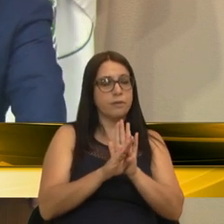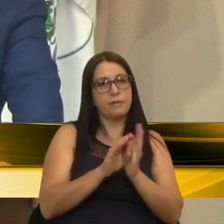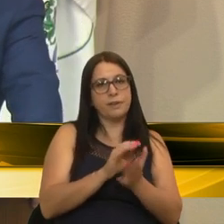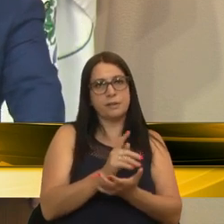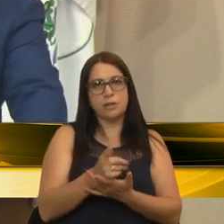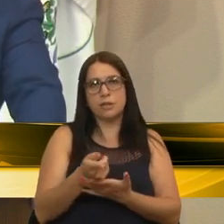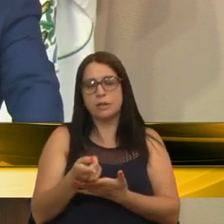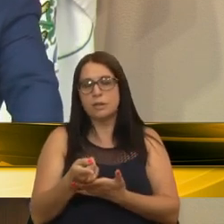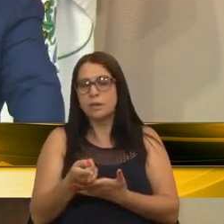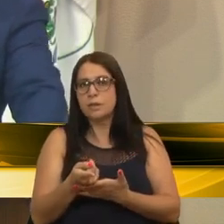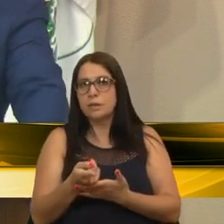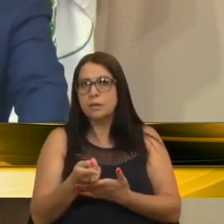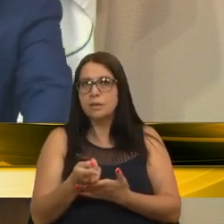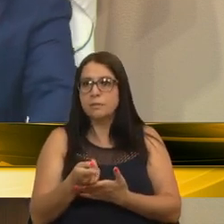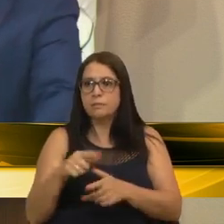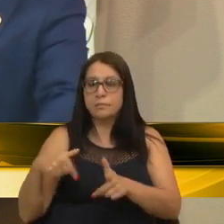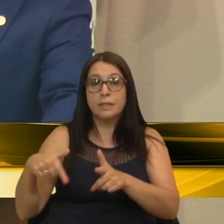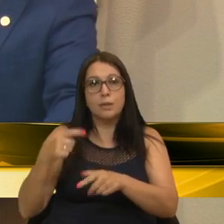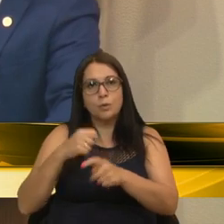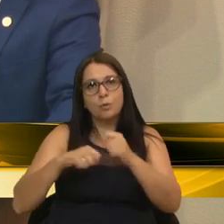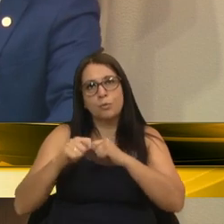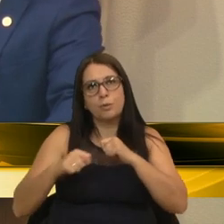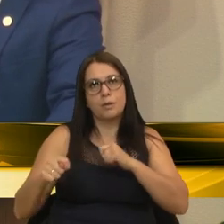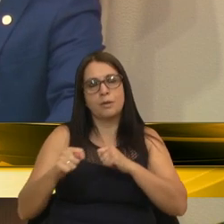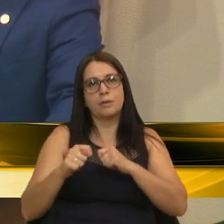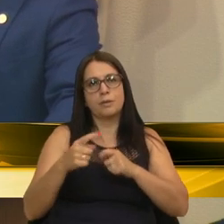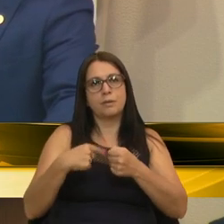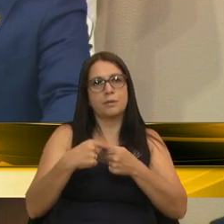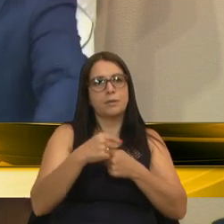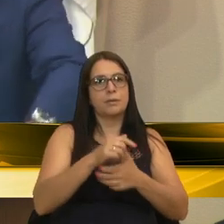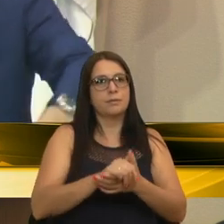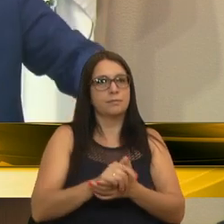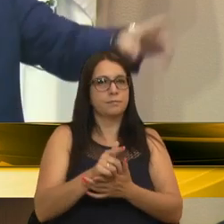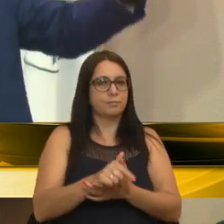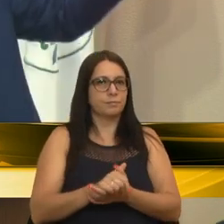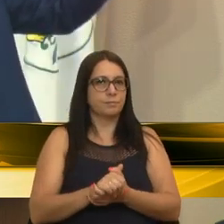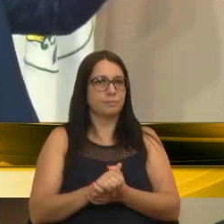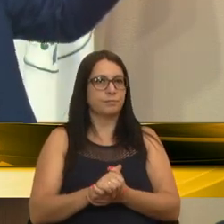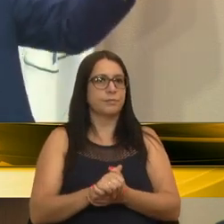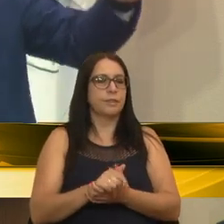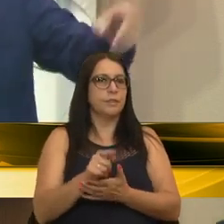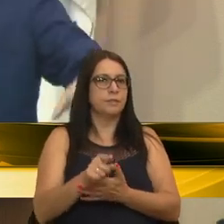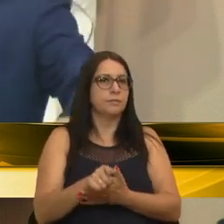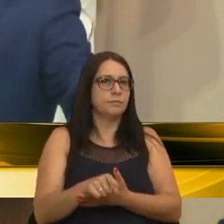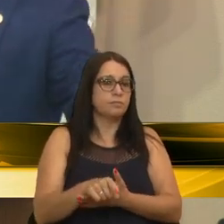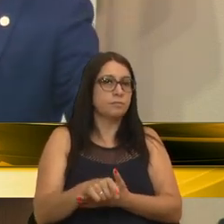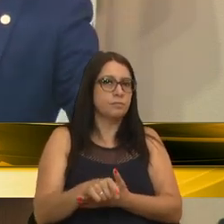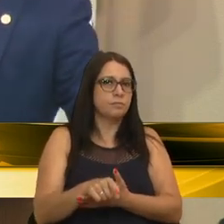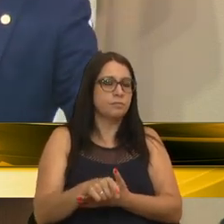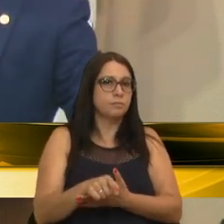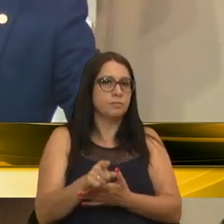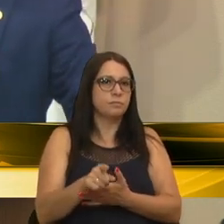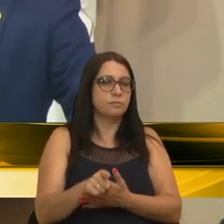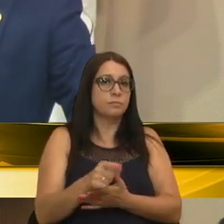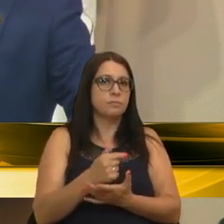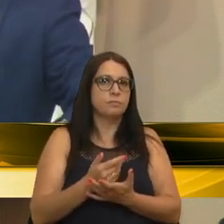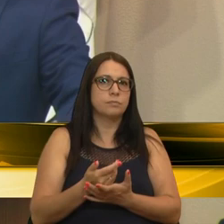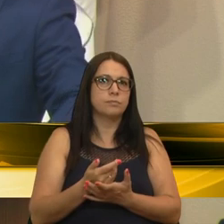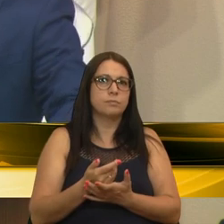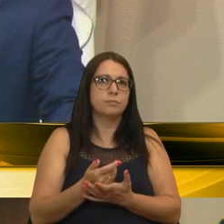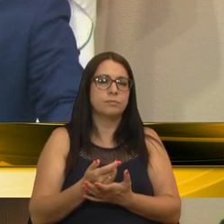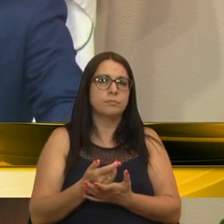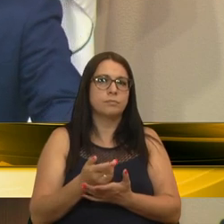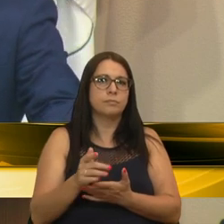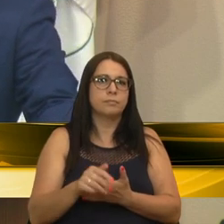ajudando a girar a economia do município de Caxias do Sul? Sem contar que esse abandono é na saída da Festa da Uva para quem vem